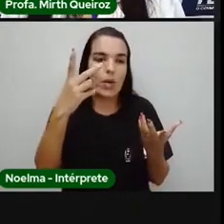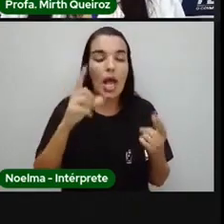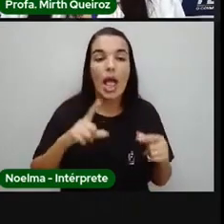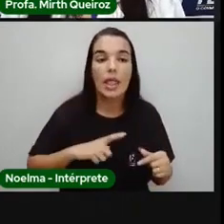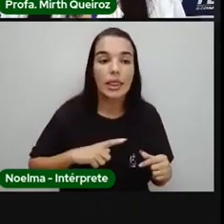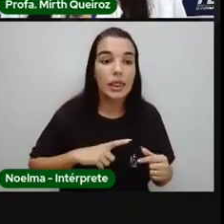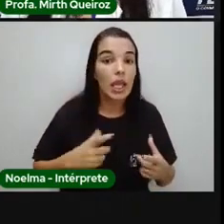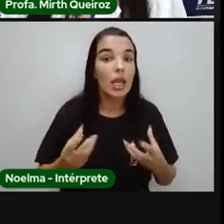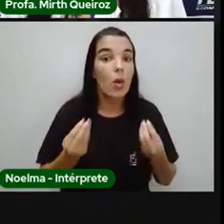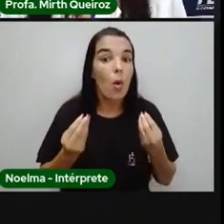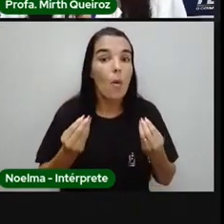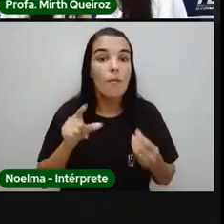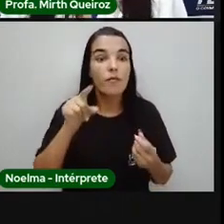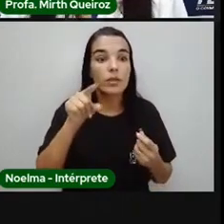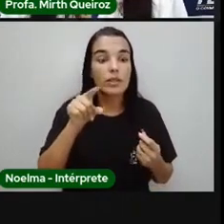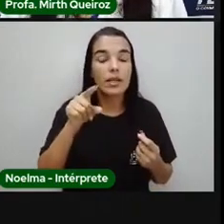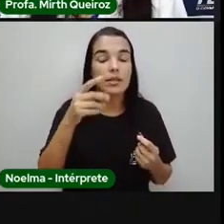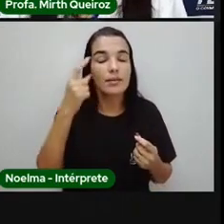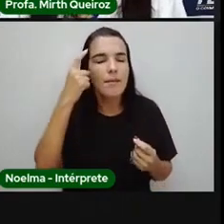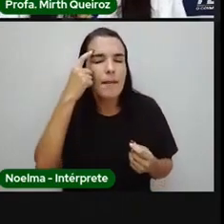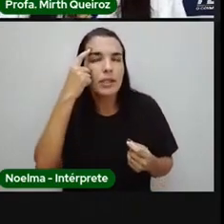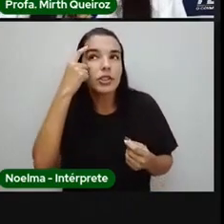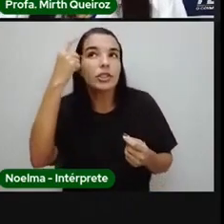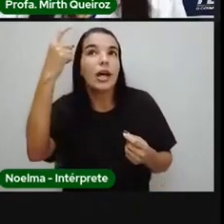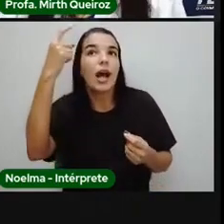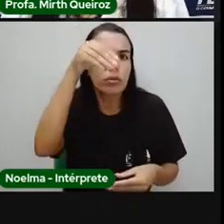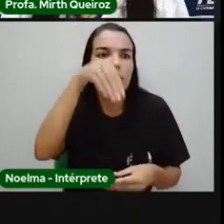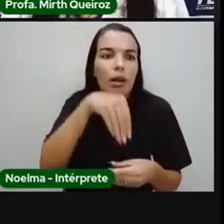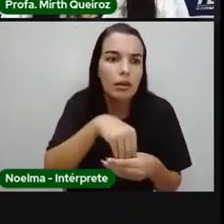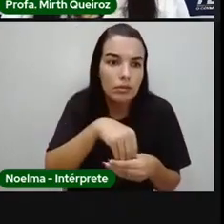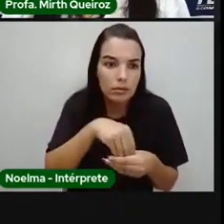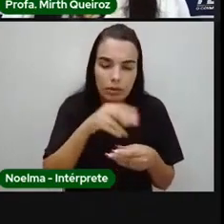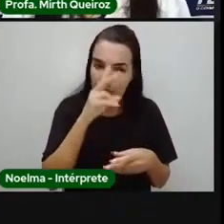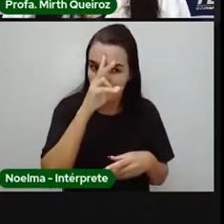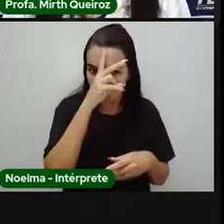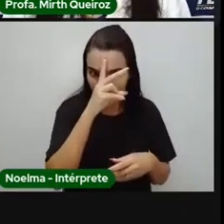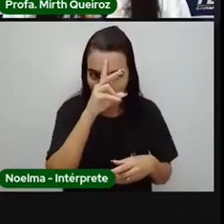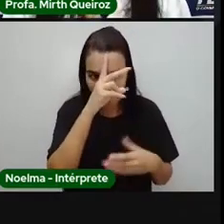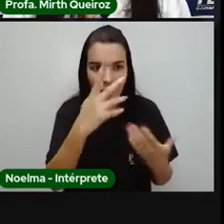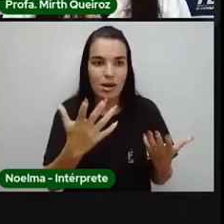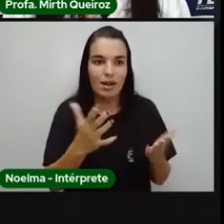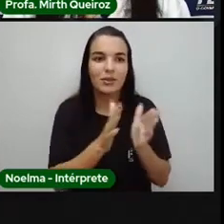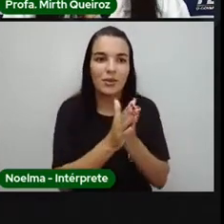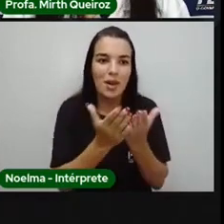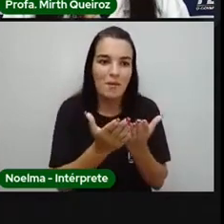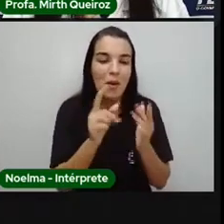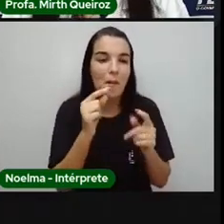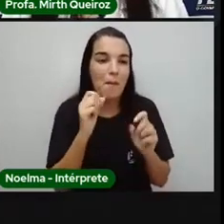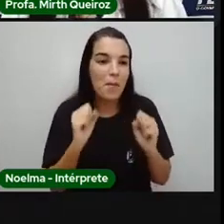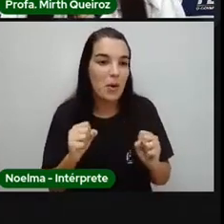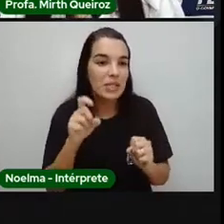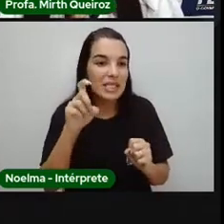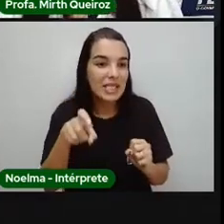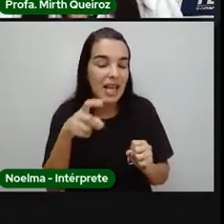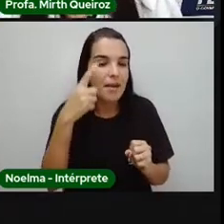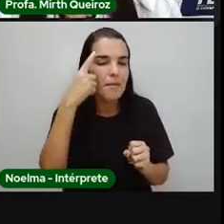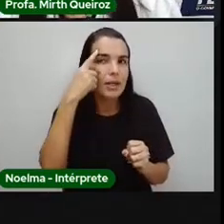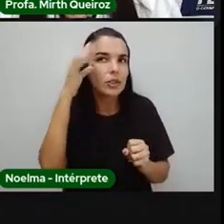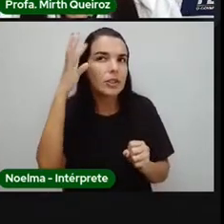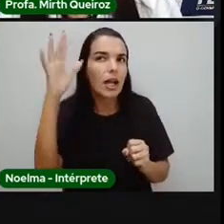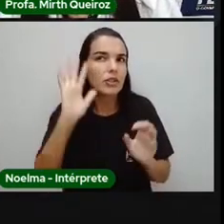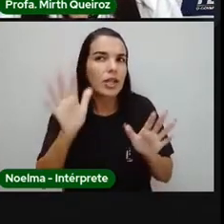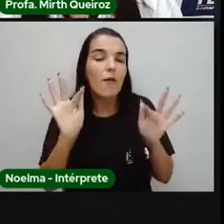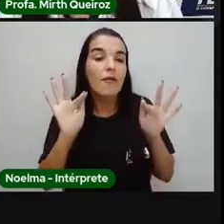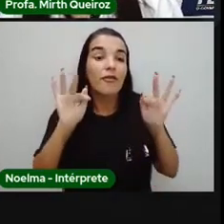formularem hipótese do que vai acontecer, né? Lá no hipótese sobre o final da história, não é? Então, durante